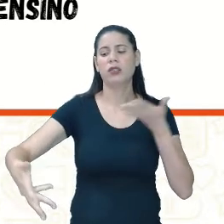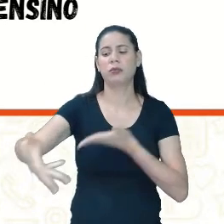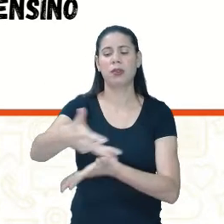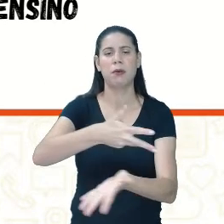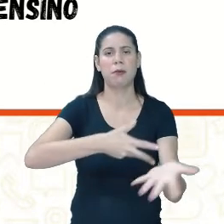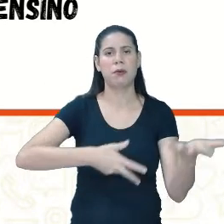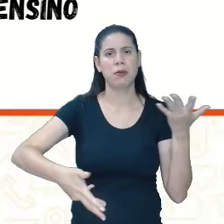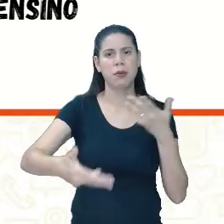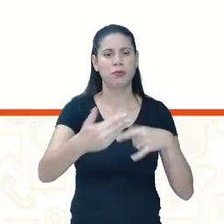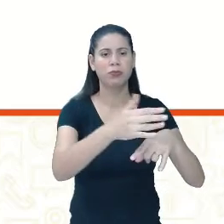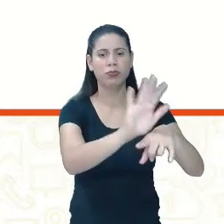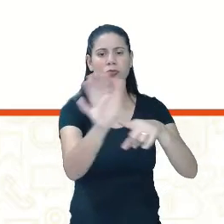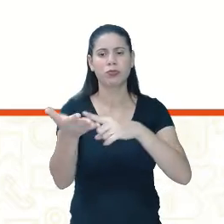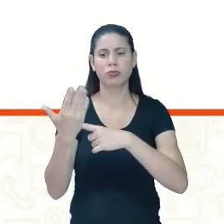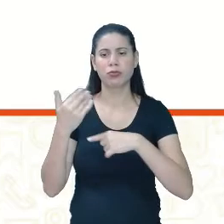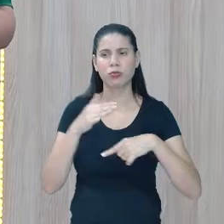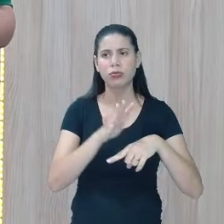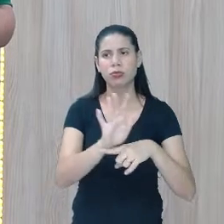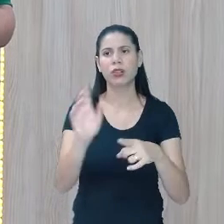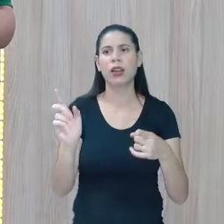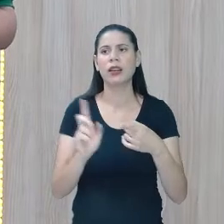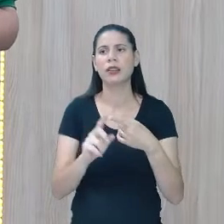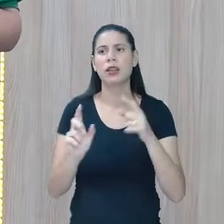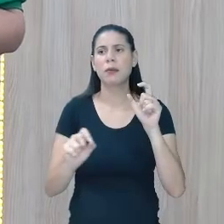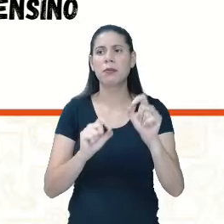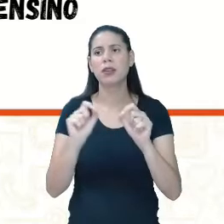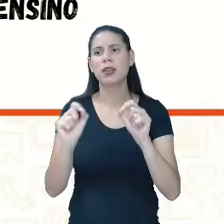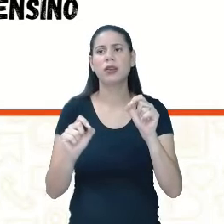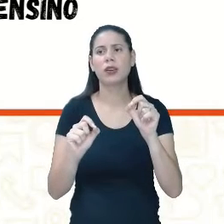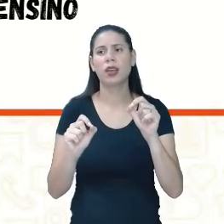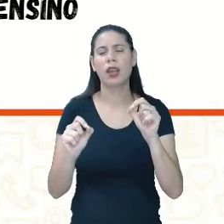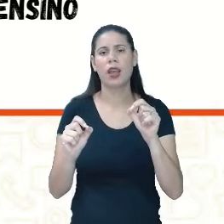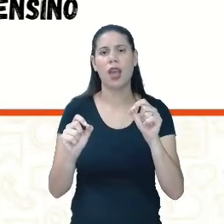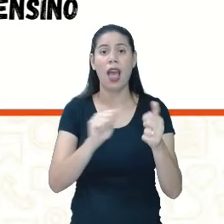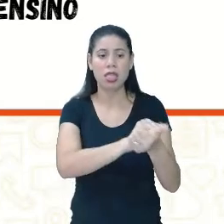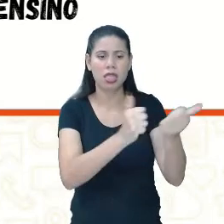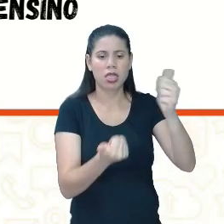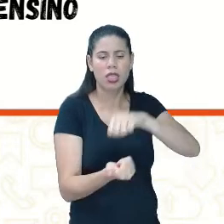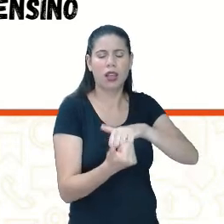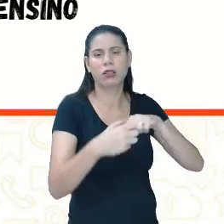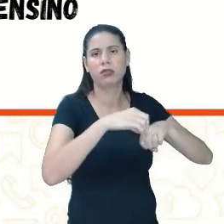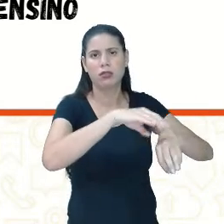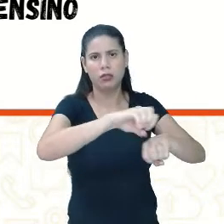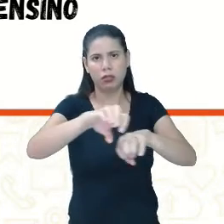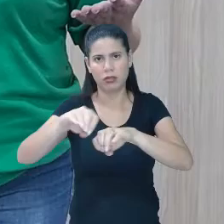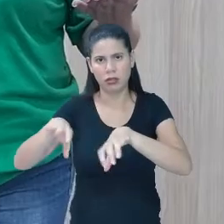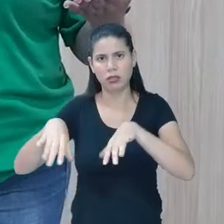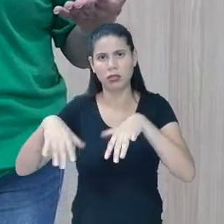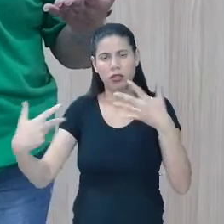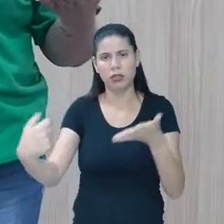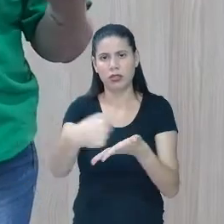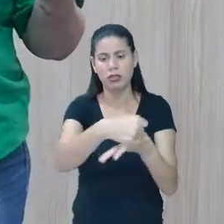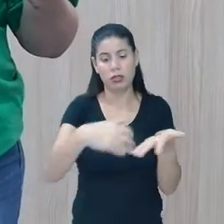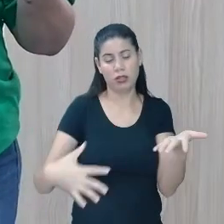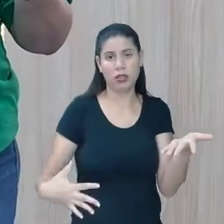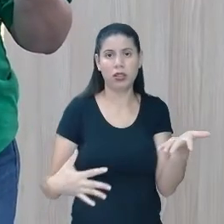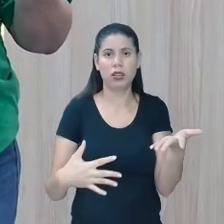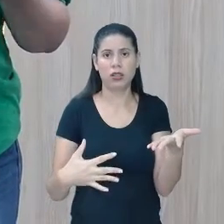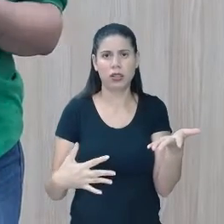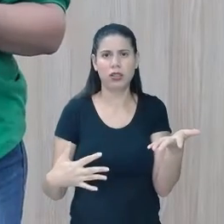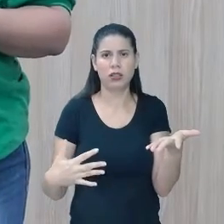e personalizar, deixa eu voltar, personalizar o ensino. Então, nessas atividades